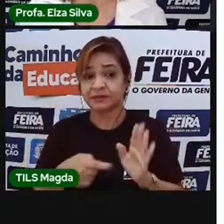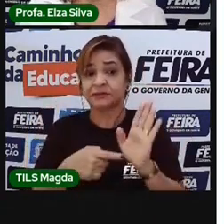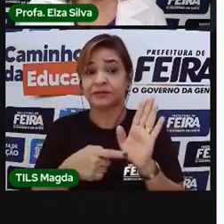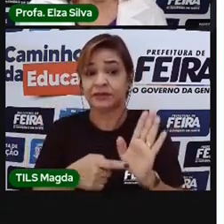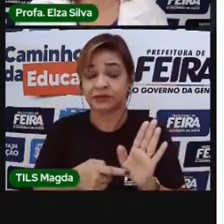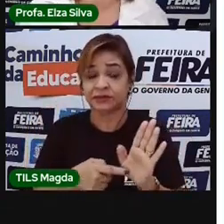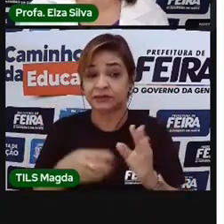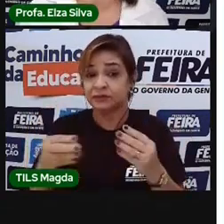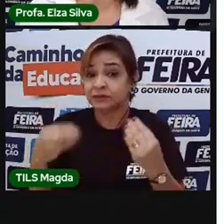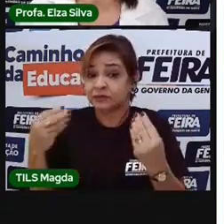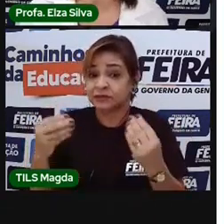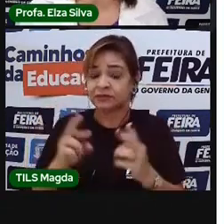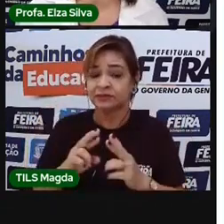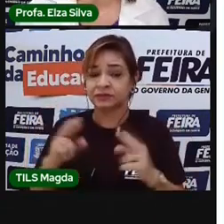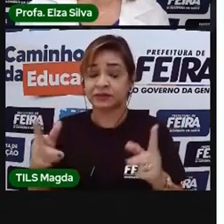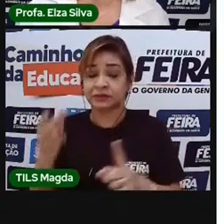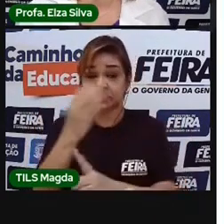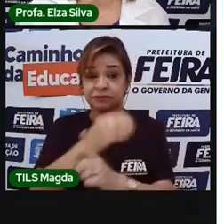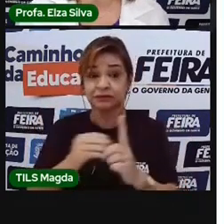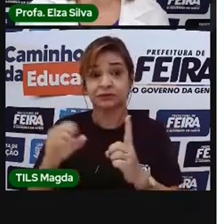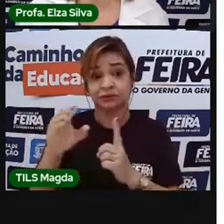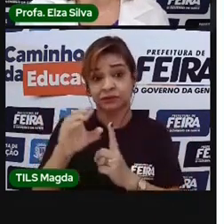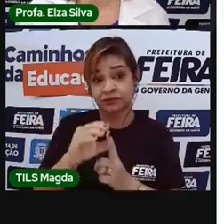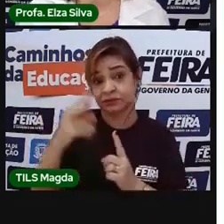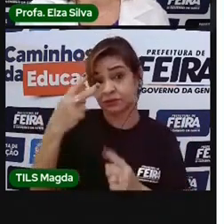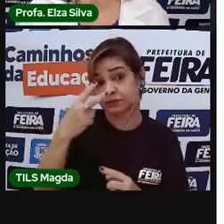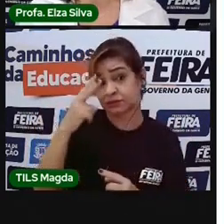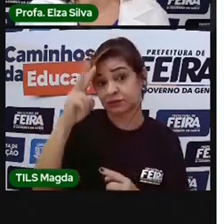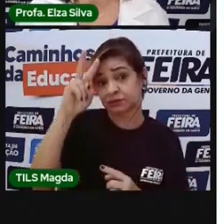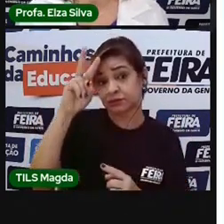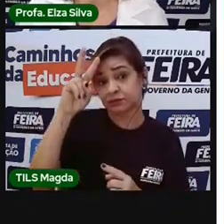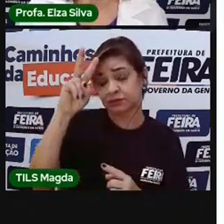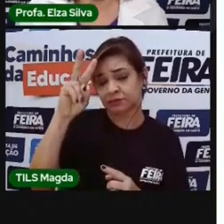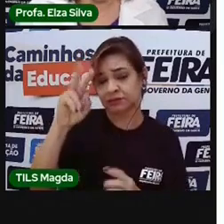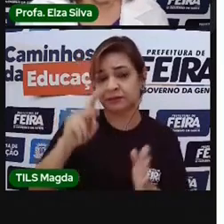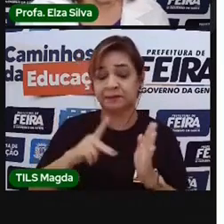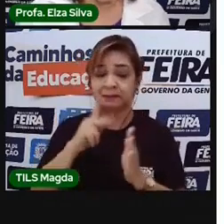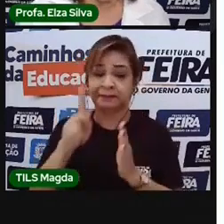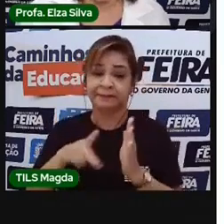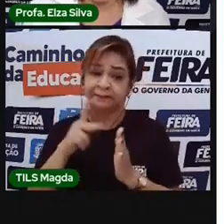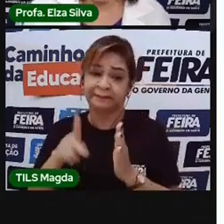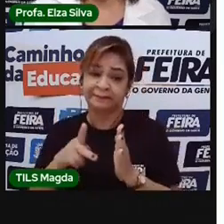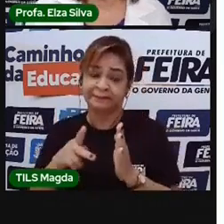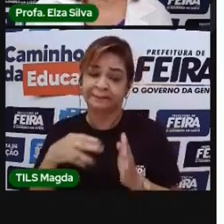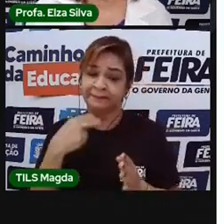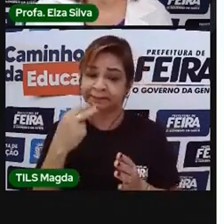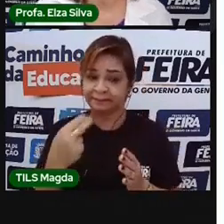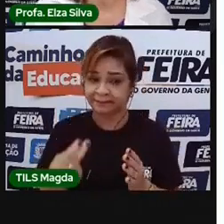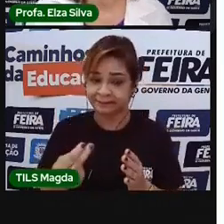a nossa diversidade cultural, histórica, política e linguística.